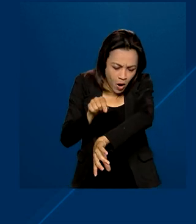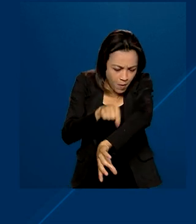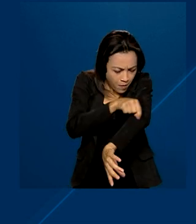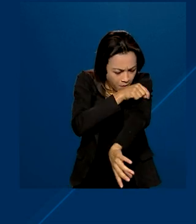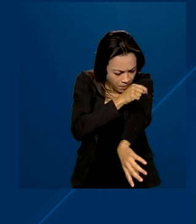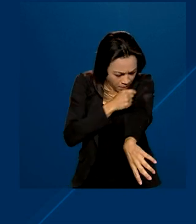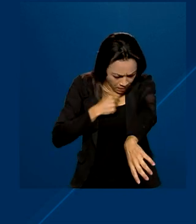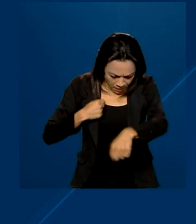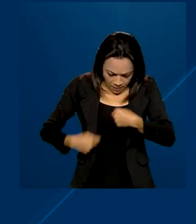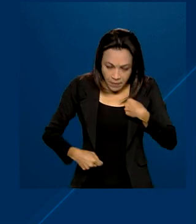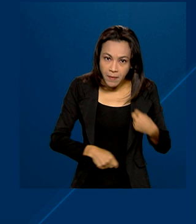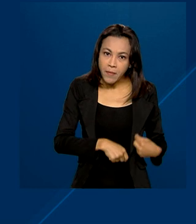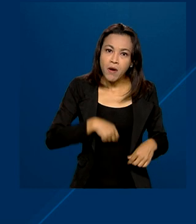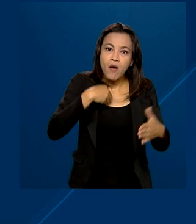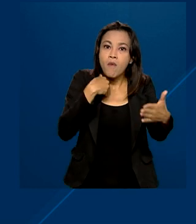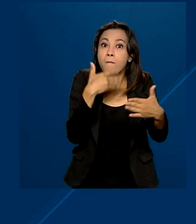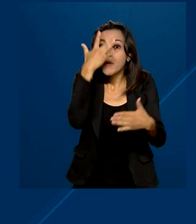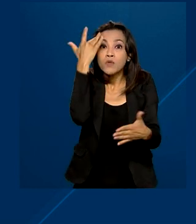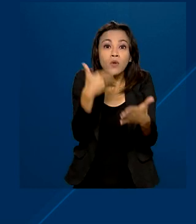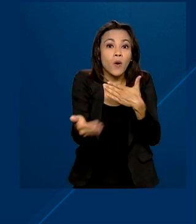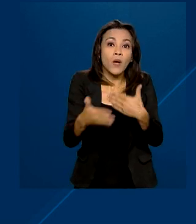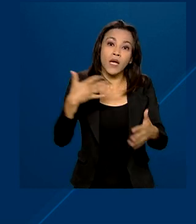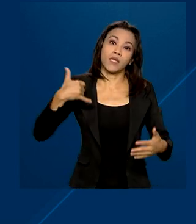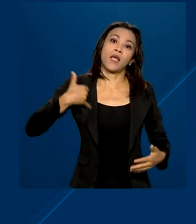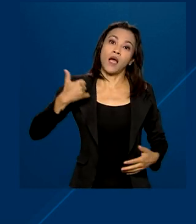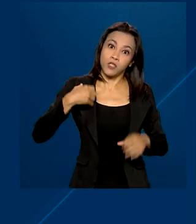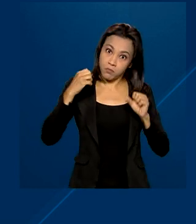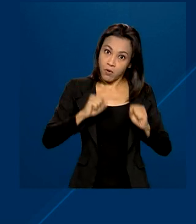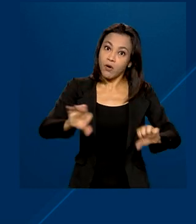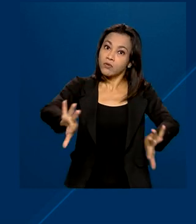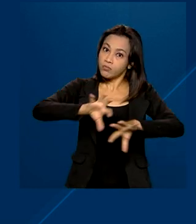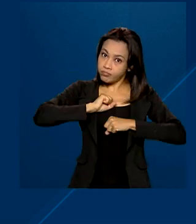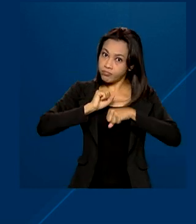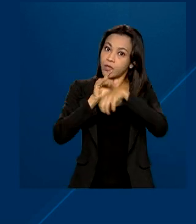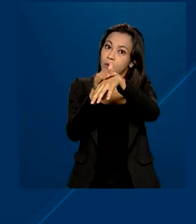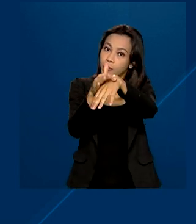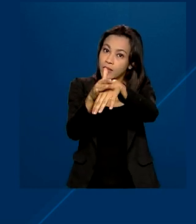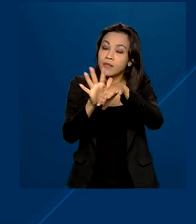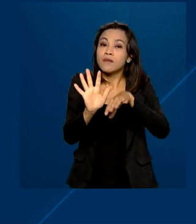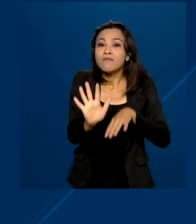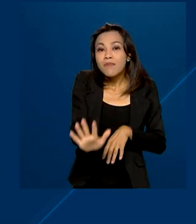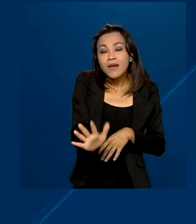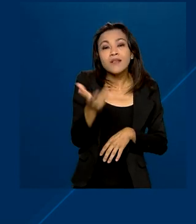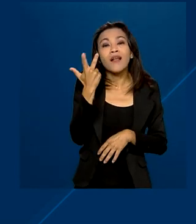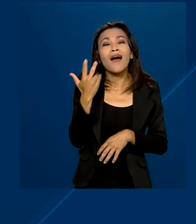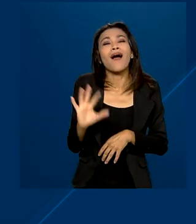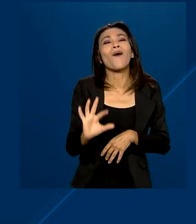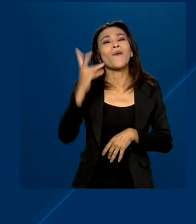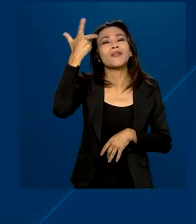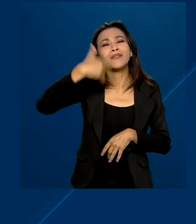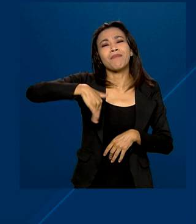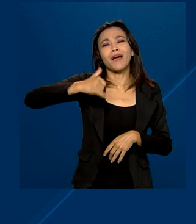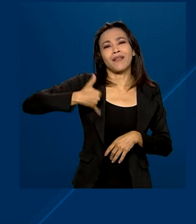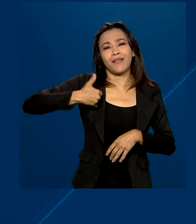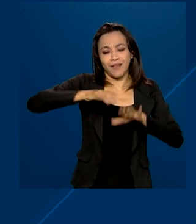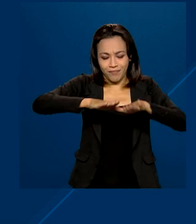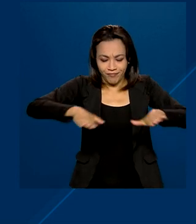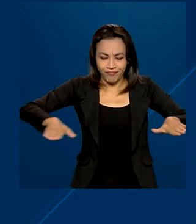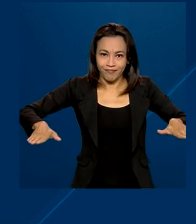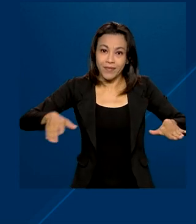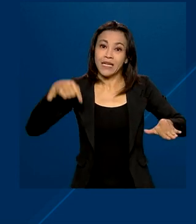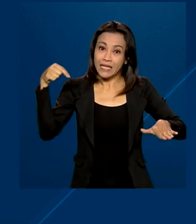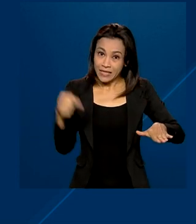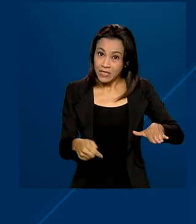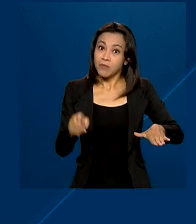corpo. Pessoas de qualquer idade podem ter a doença, mas ela é mais comum na infância e pode se tornar